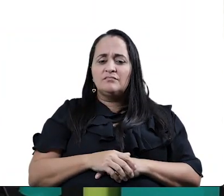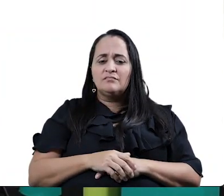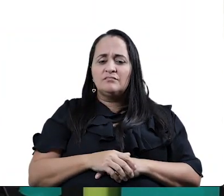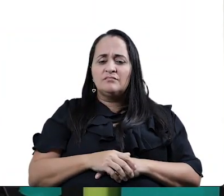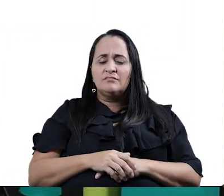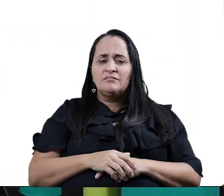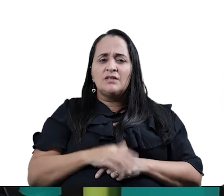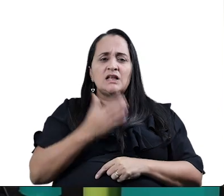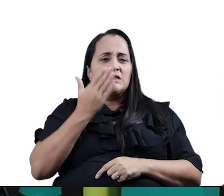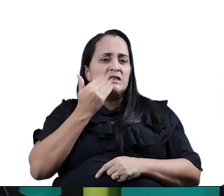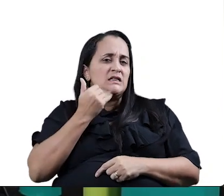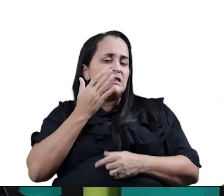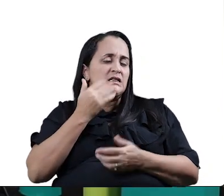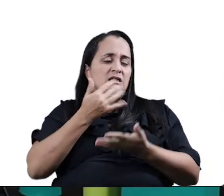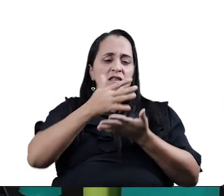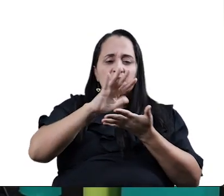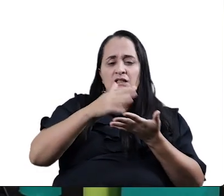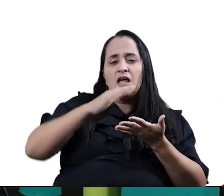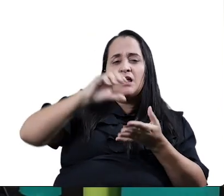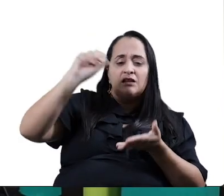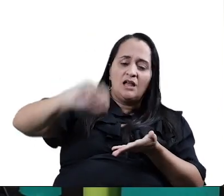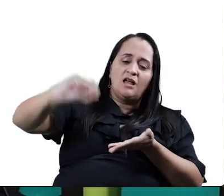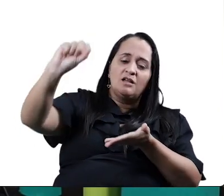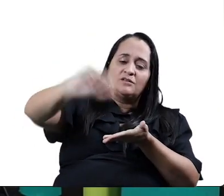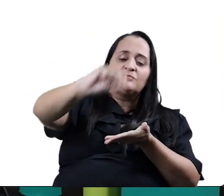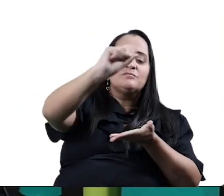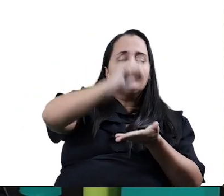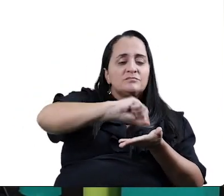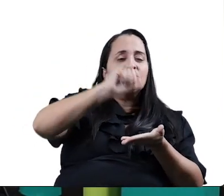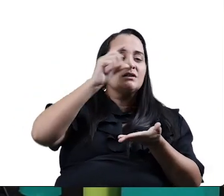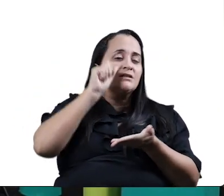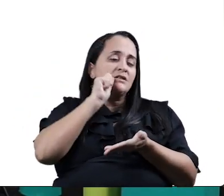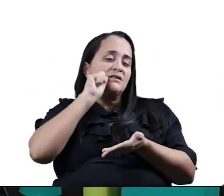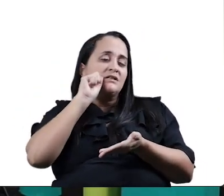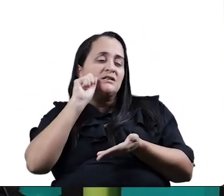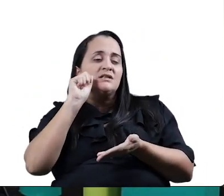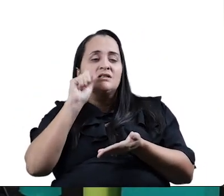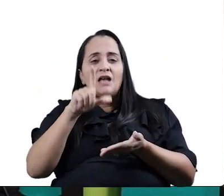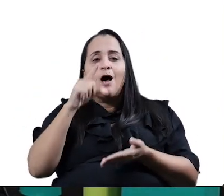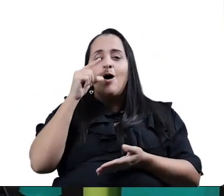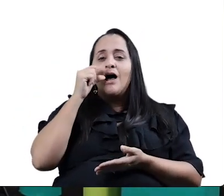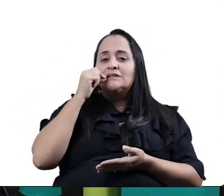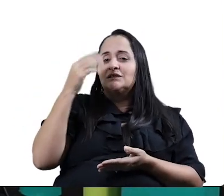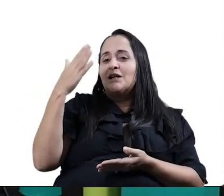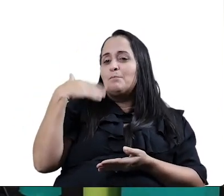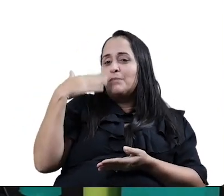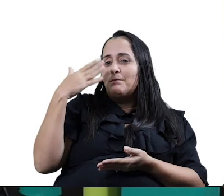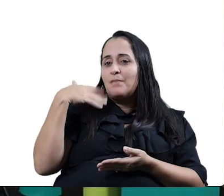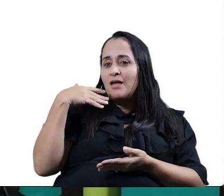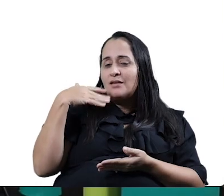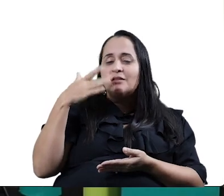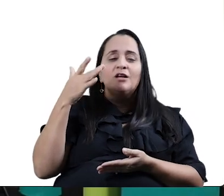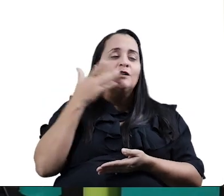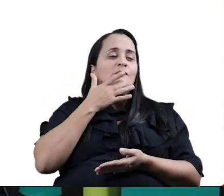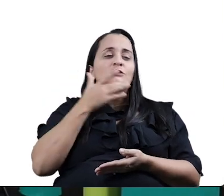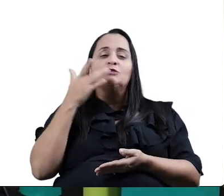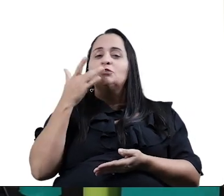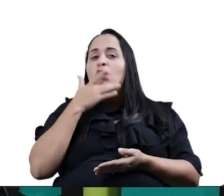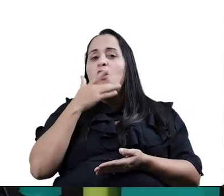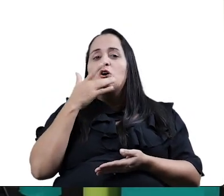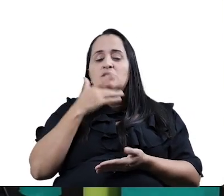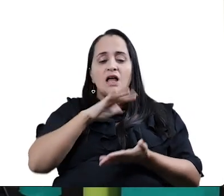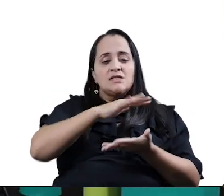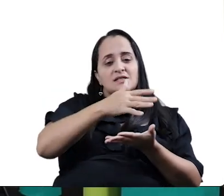Salada saladinha, bem temperadinha, com sal, pimenta. Olha que gostoso!